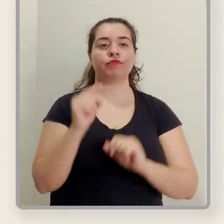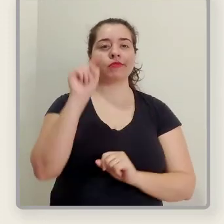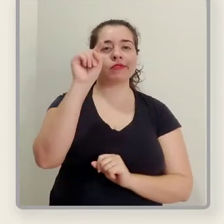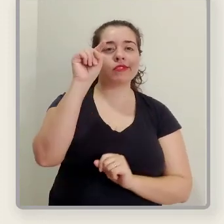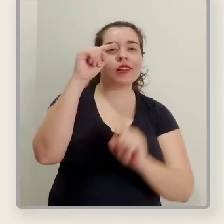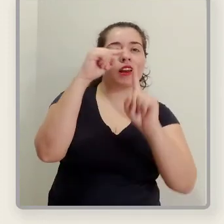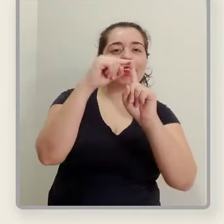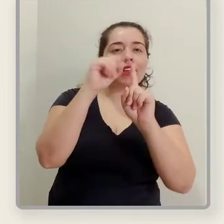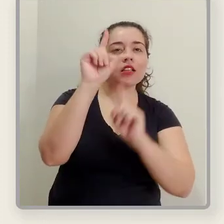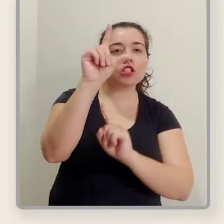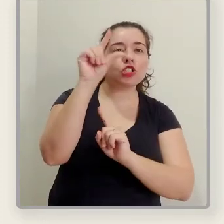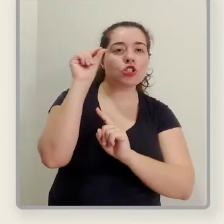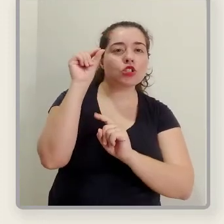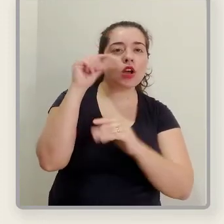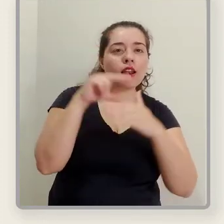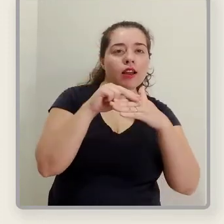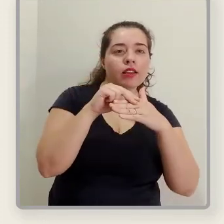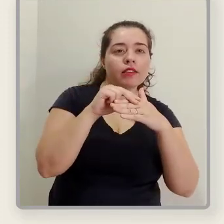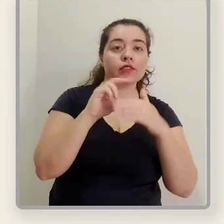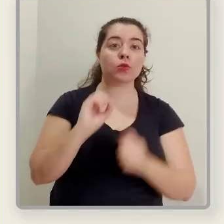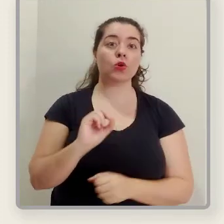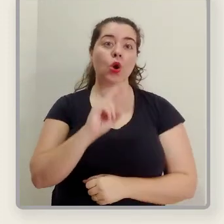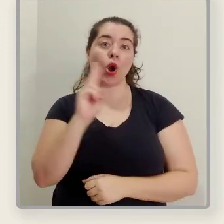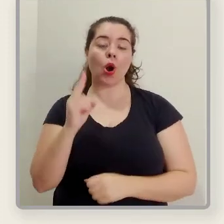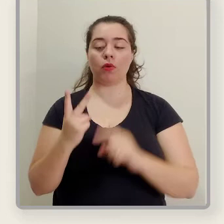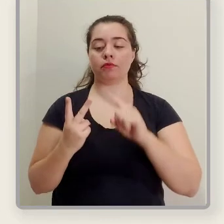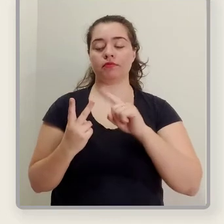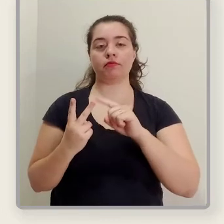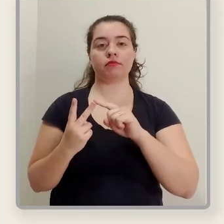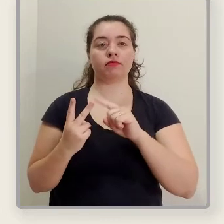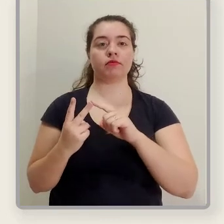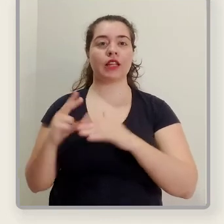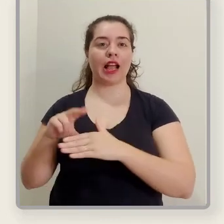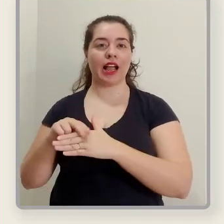ou apenas arrastar o arquivo para este campo.